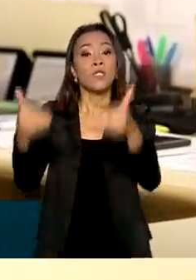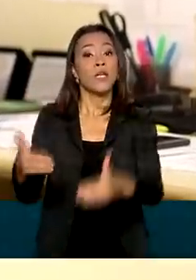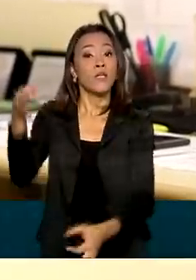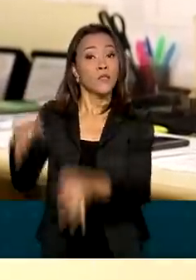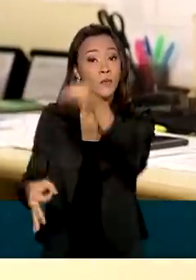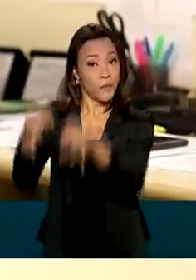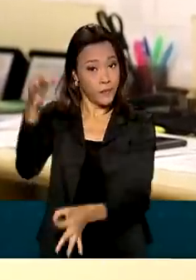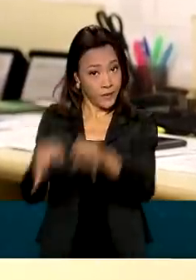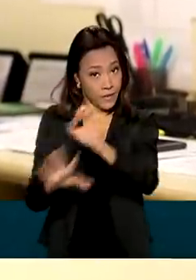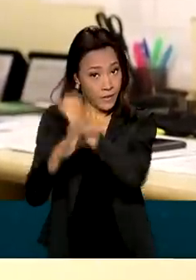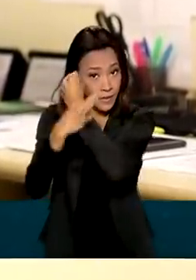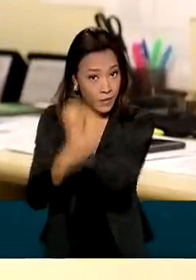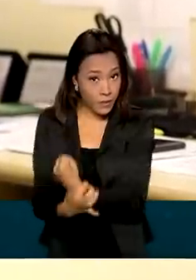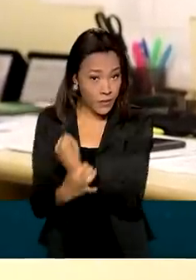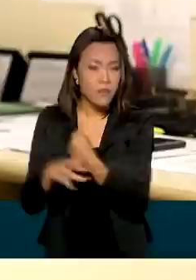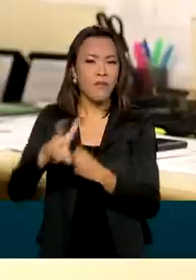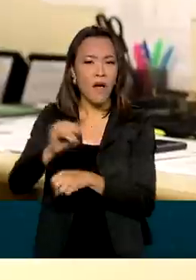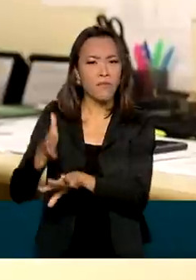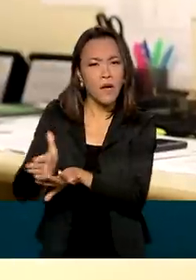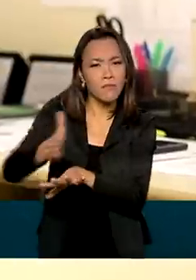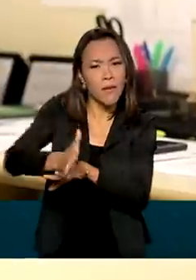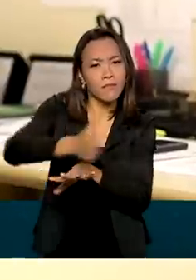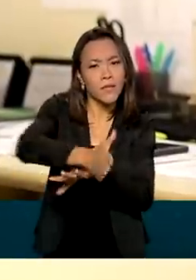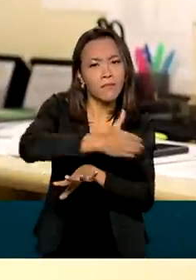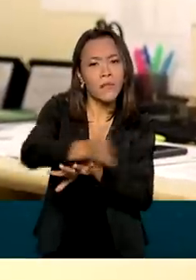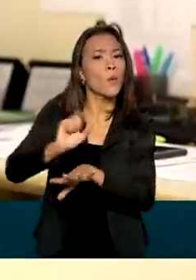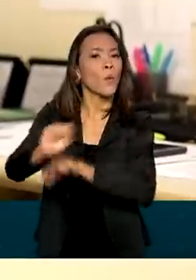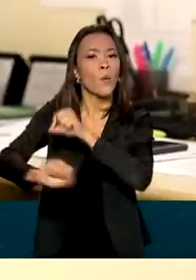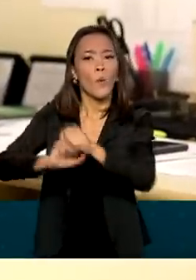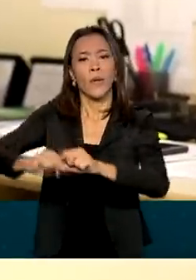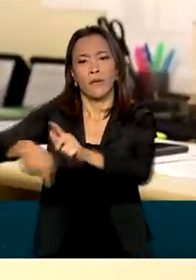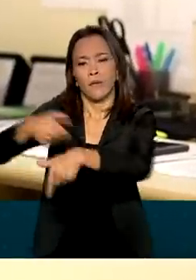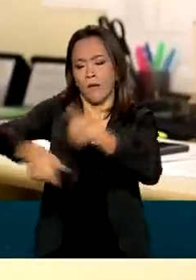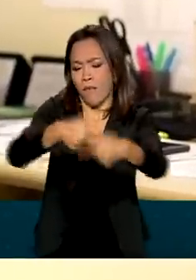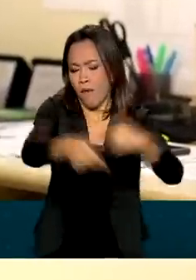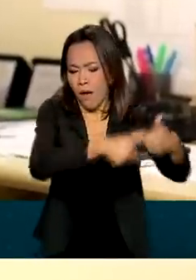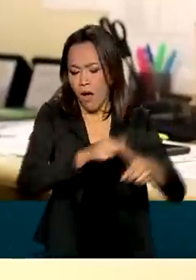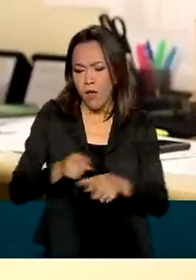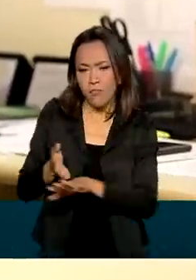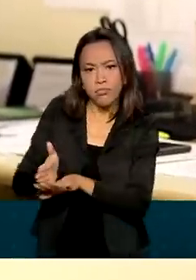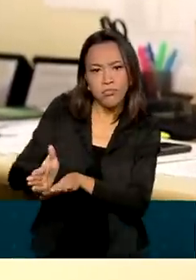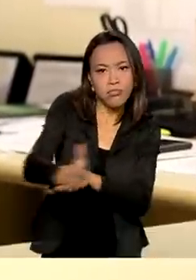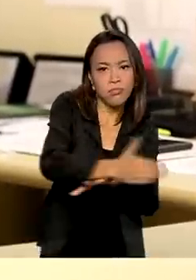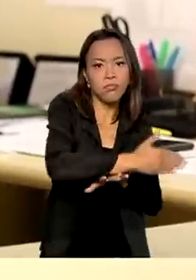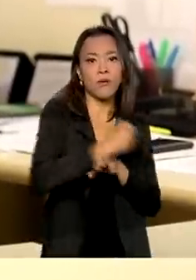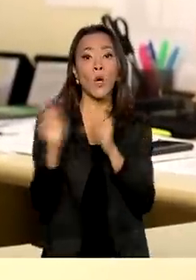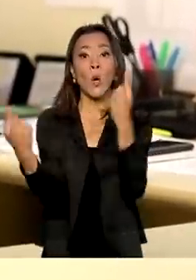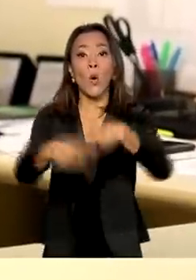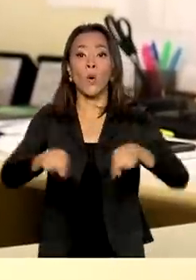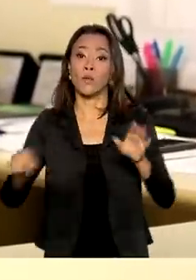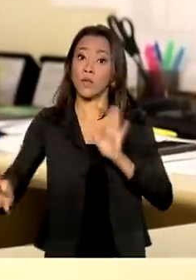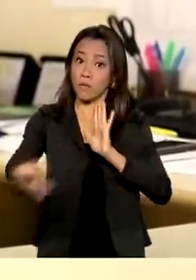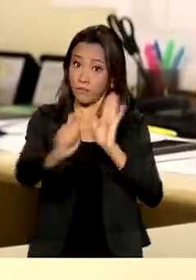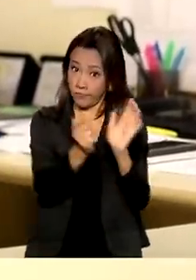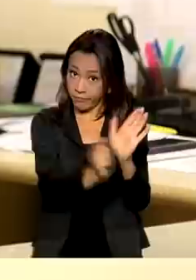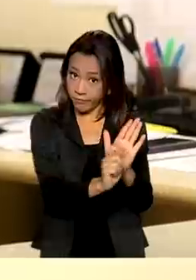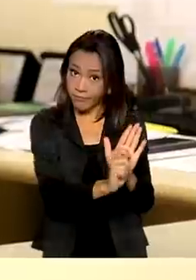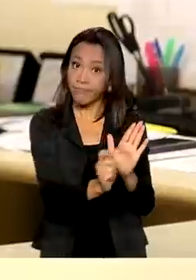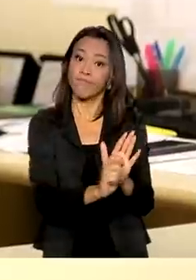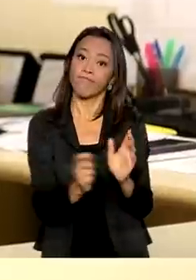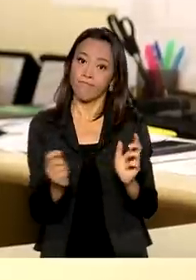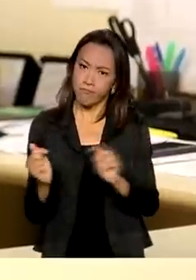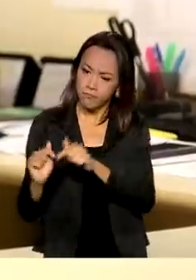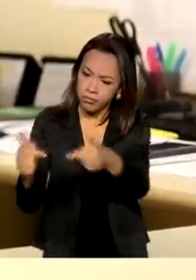dando ênfase a diversas operações de integração das forças no combate ao tráfico de drogas. Nossa coordenação estará